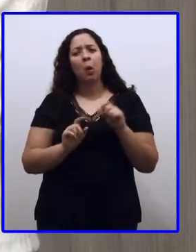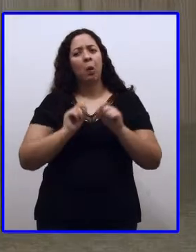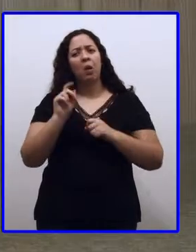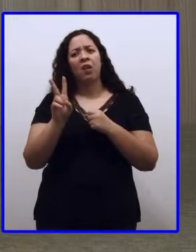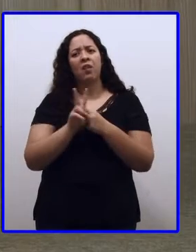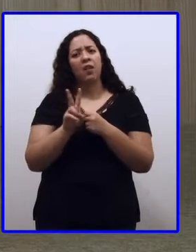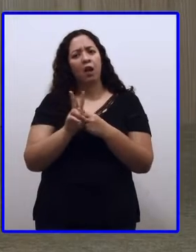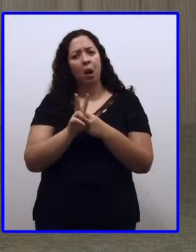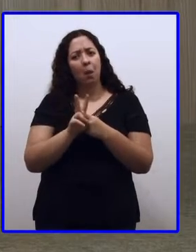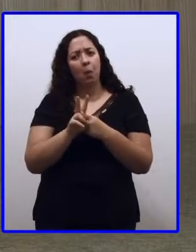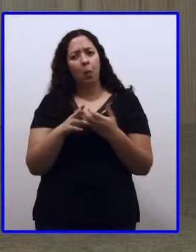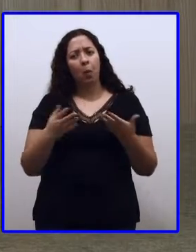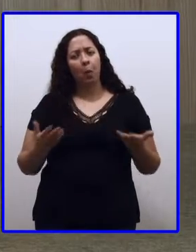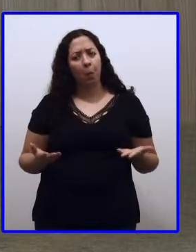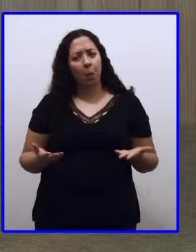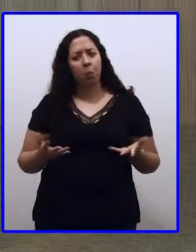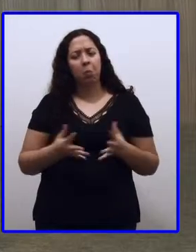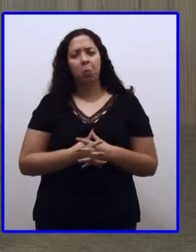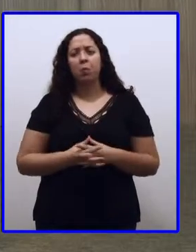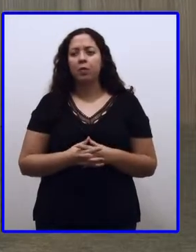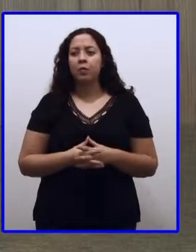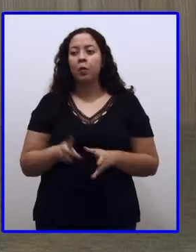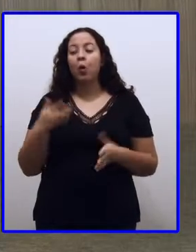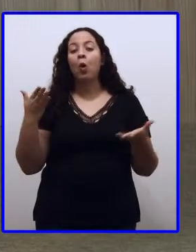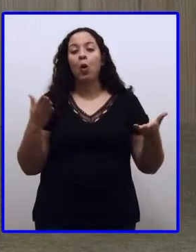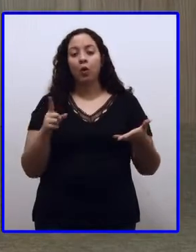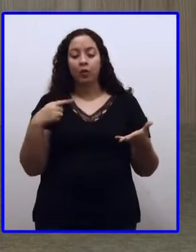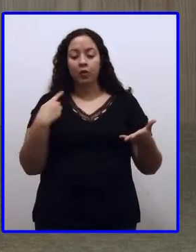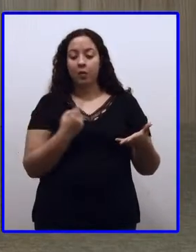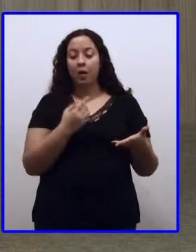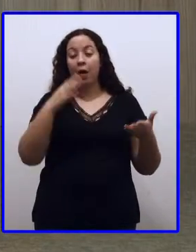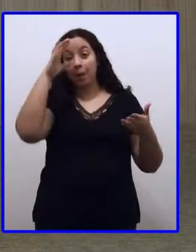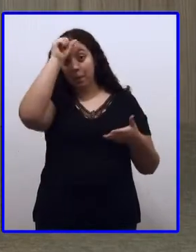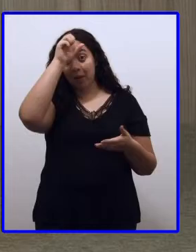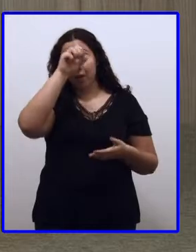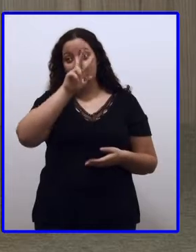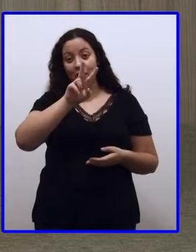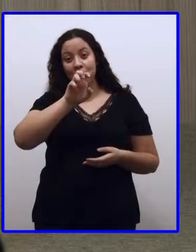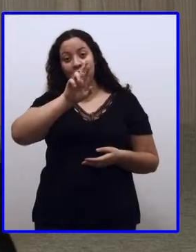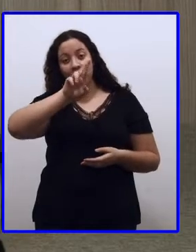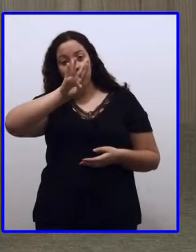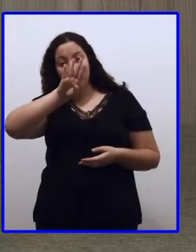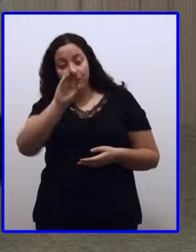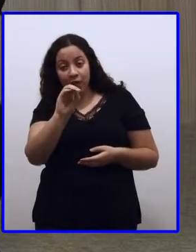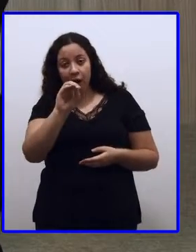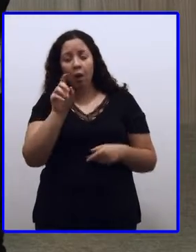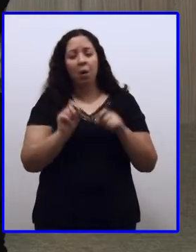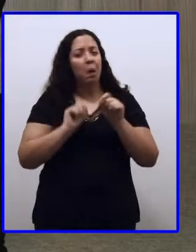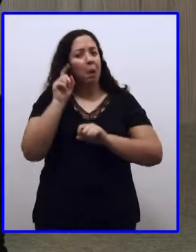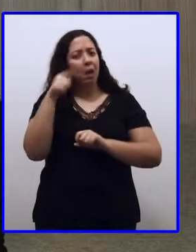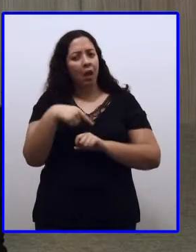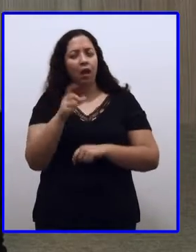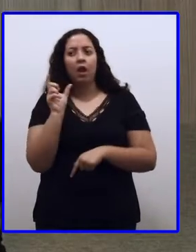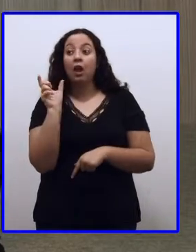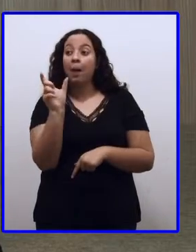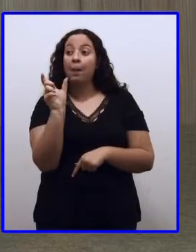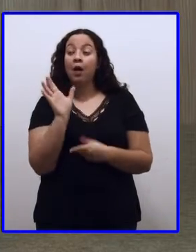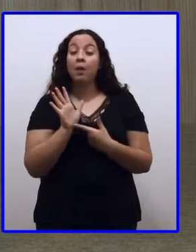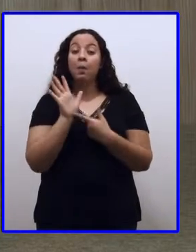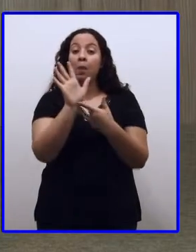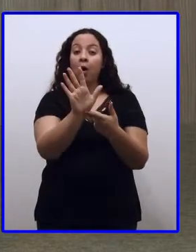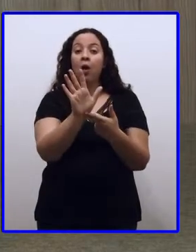verbos? Hoje a gente vai aprender, por favor. Ah, que legal! Então vamos lá. Verbo é a palavra que